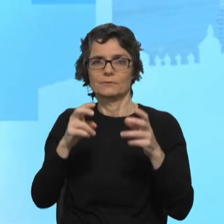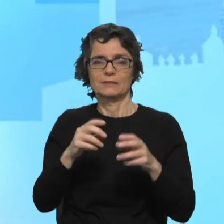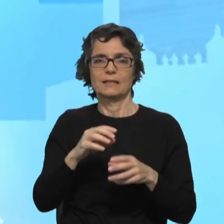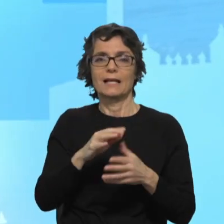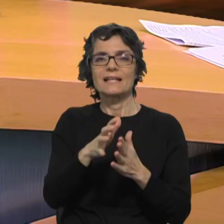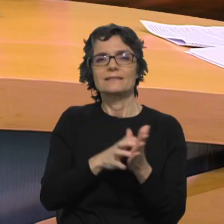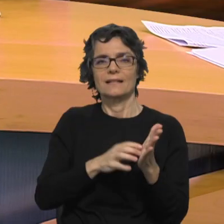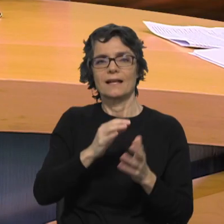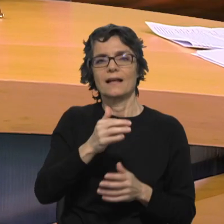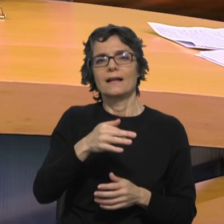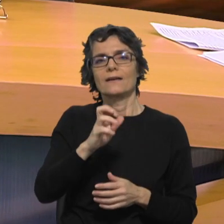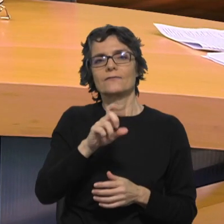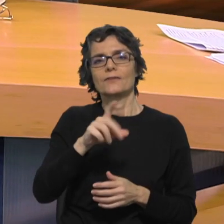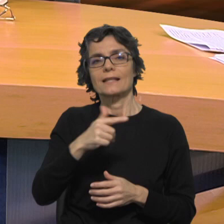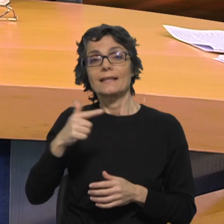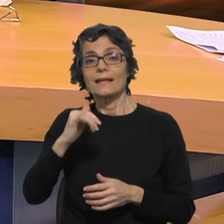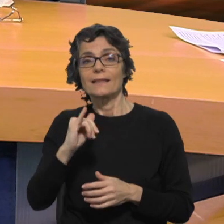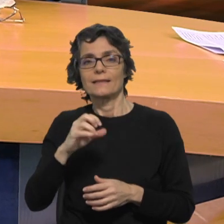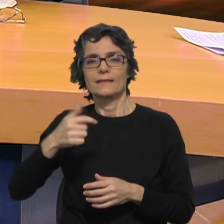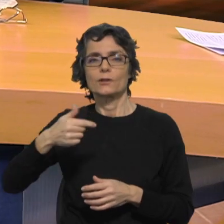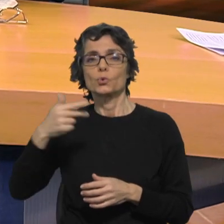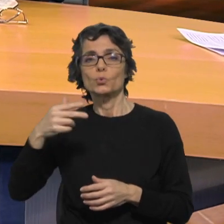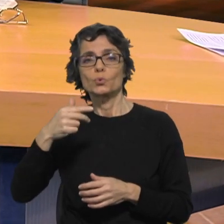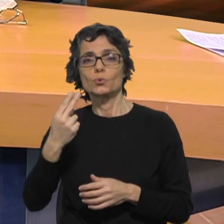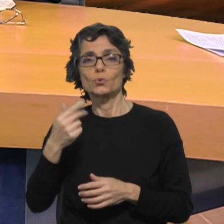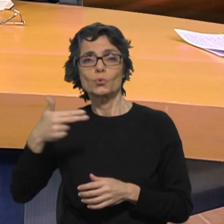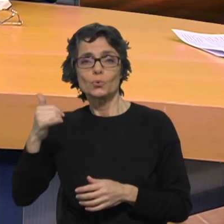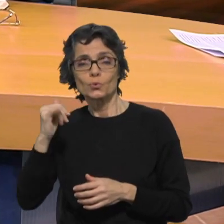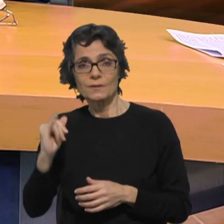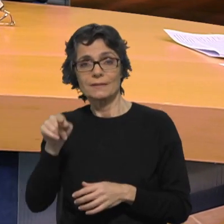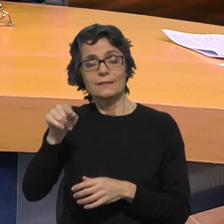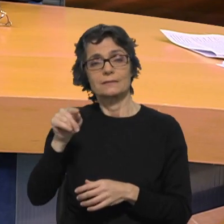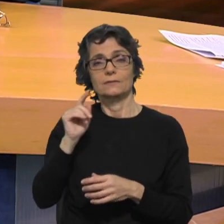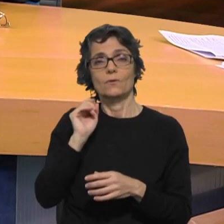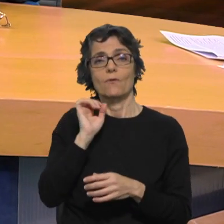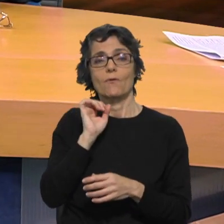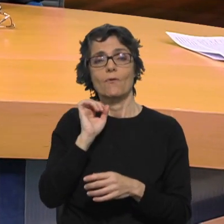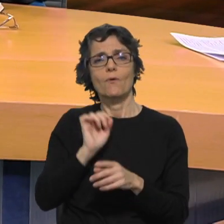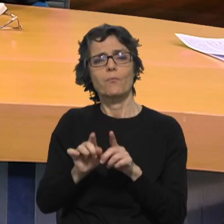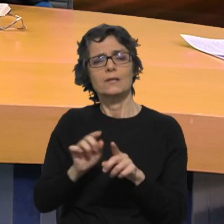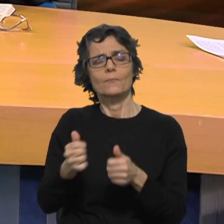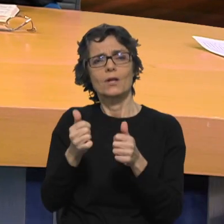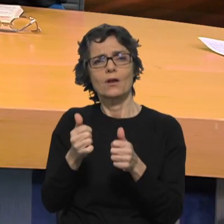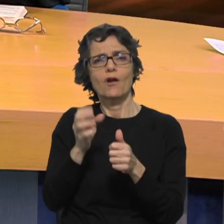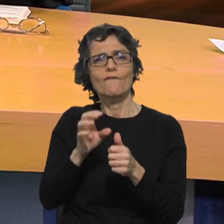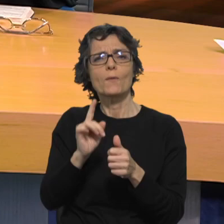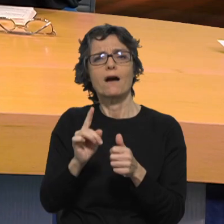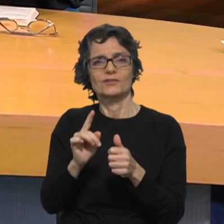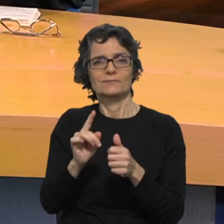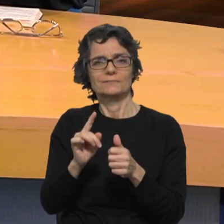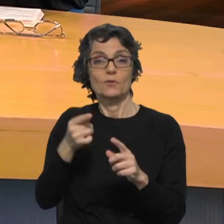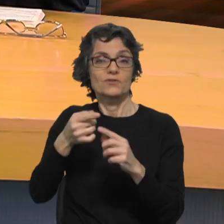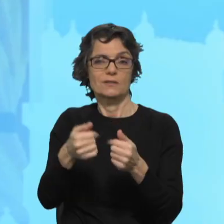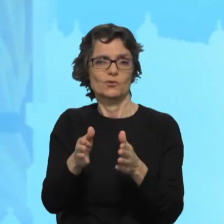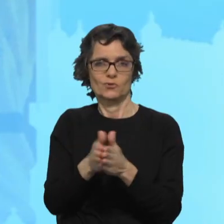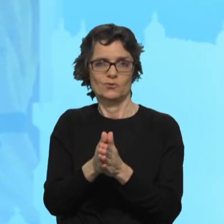Tutti, não é? Como fazer a política melhor? E a política melhor é com todos. E não a Igreja a falar da política